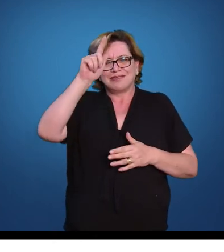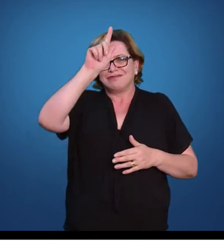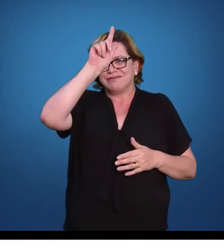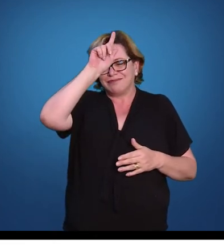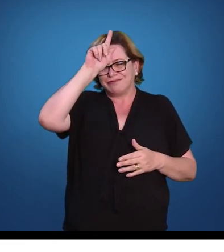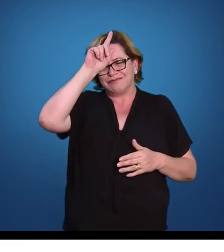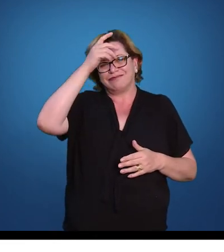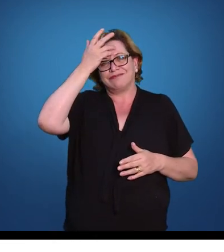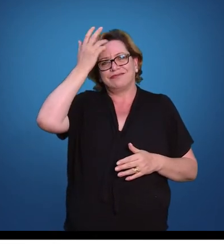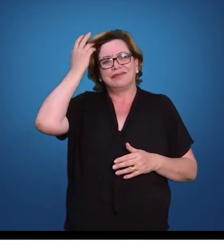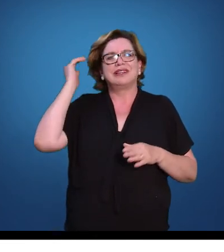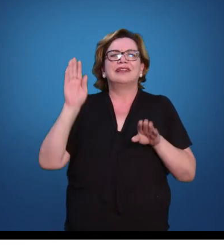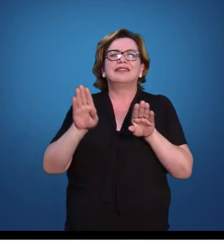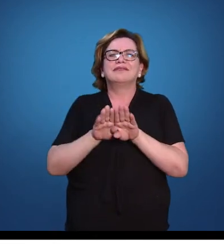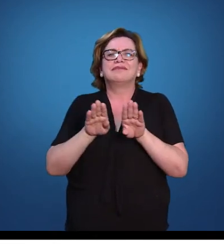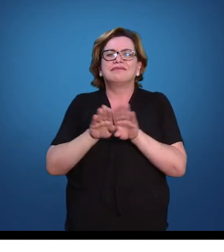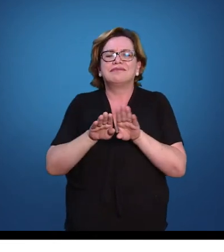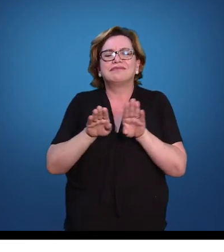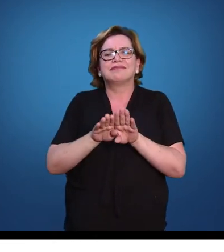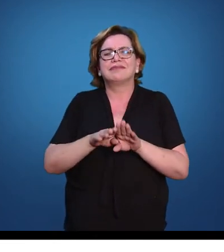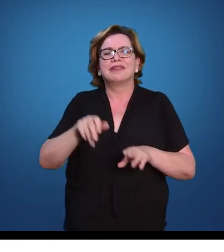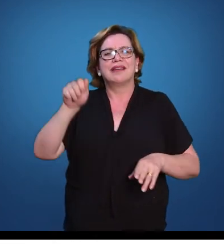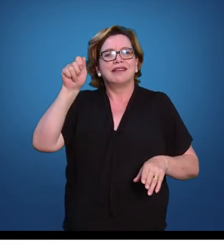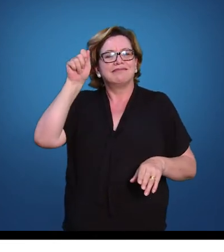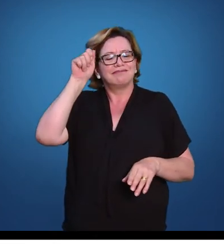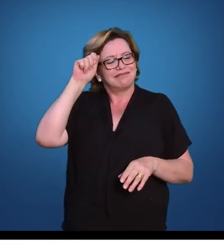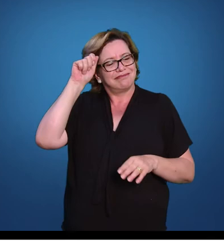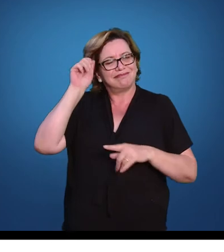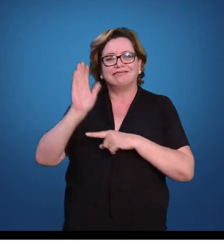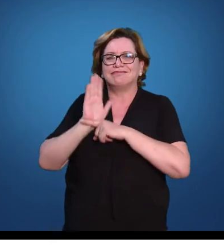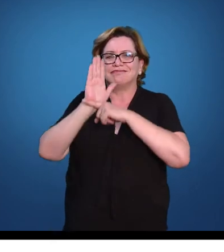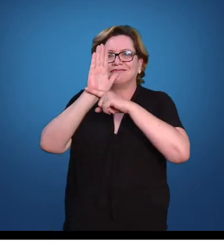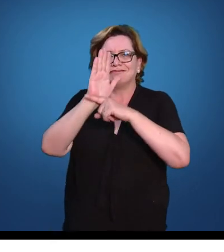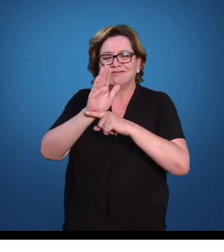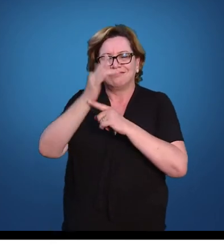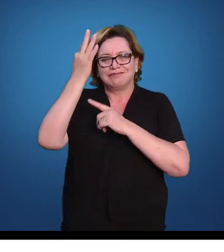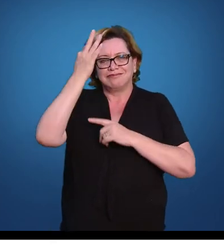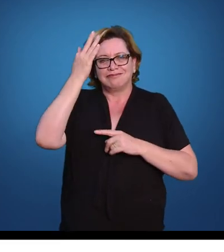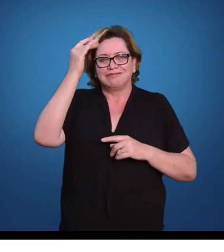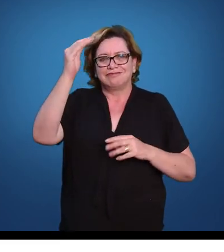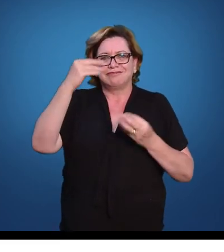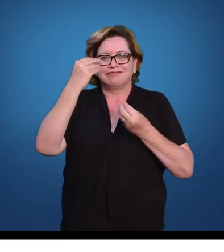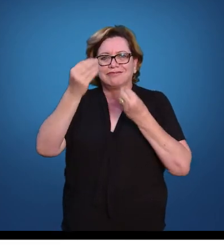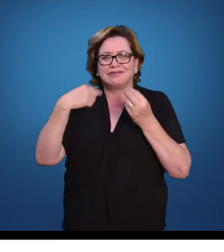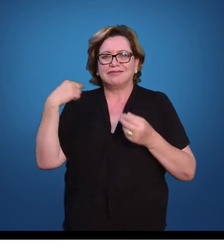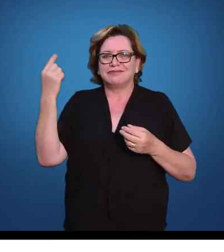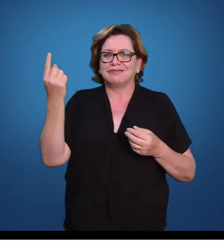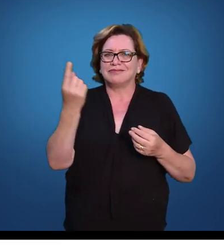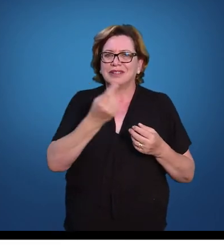antigos. Aristóteles, por sua vez, ele contribuiu enormemente com a sua filosofia para que nós pudéssemos pensar